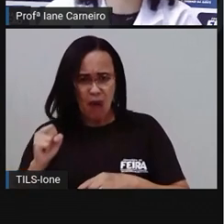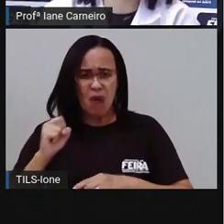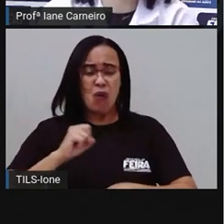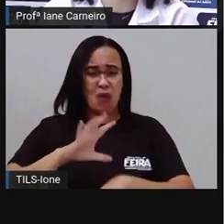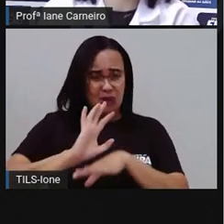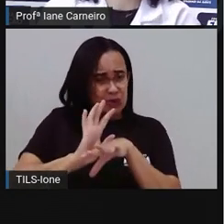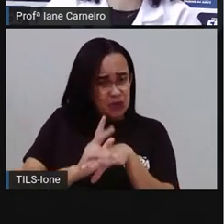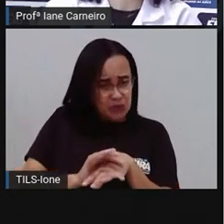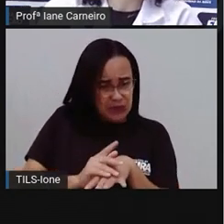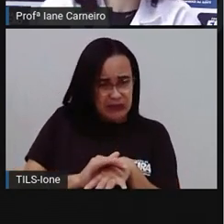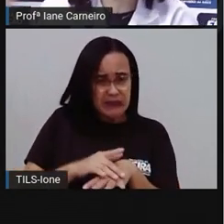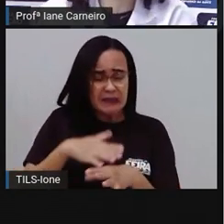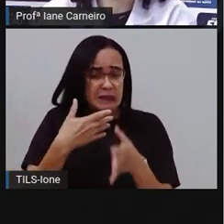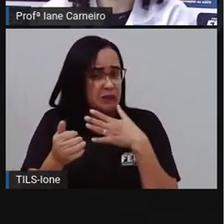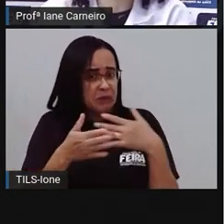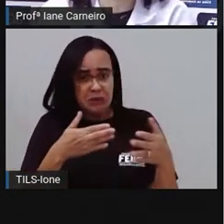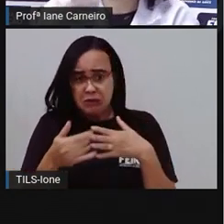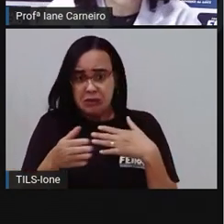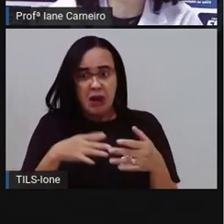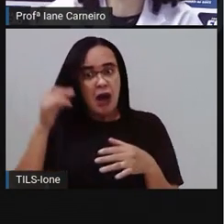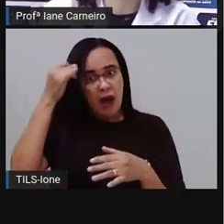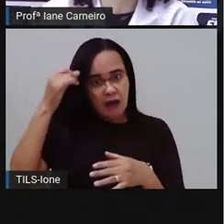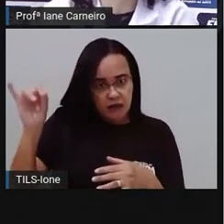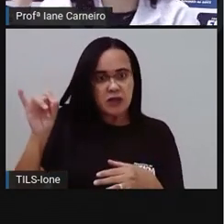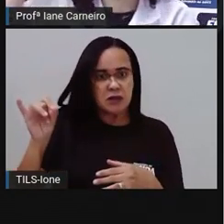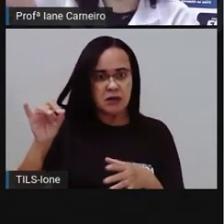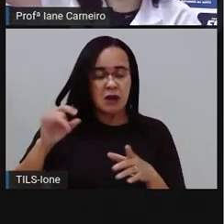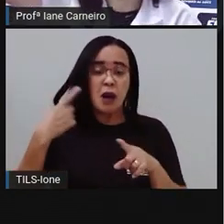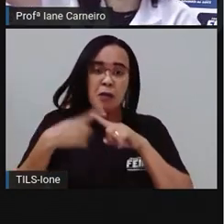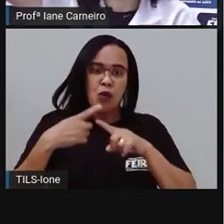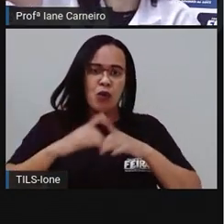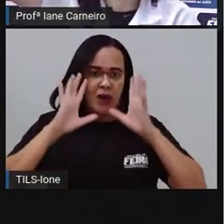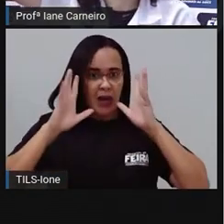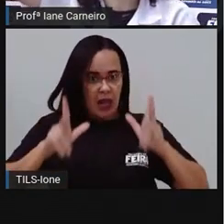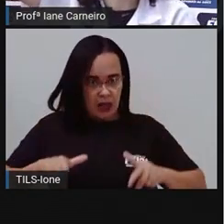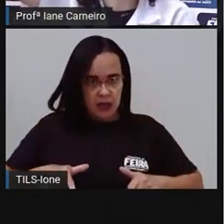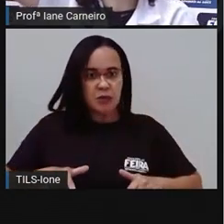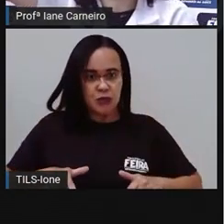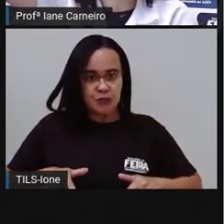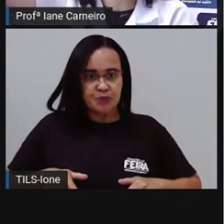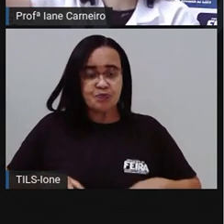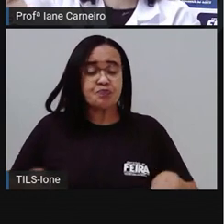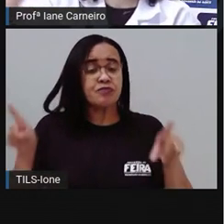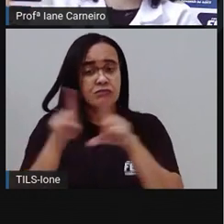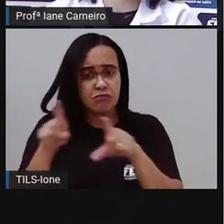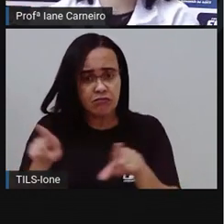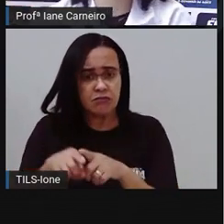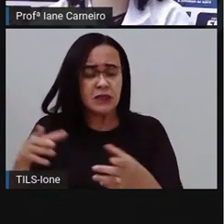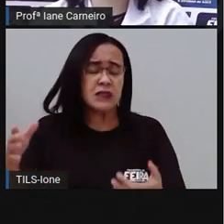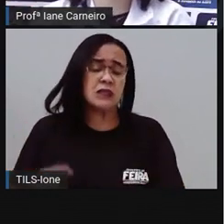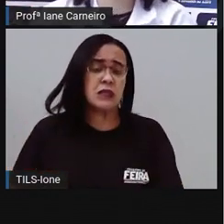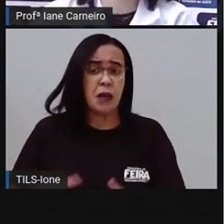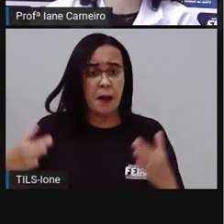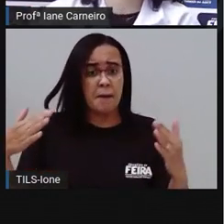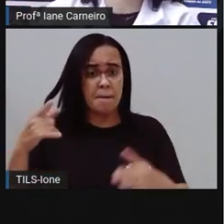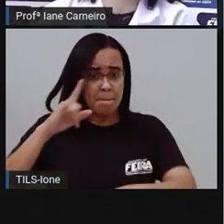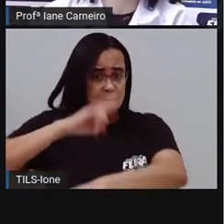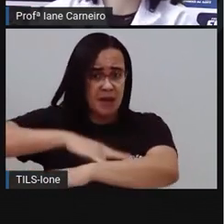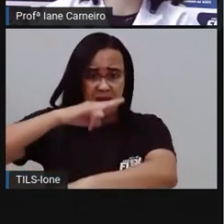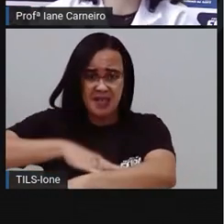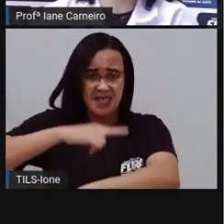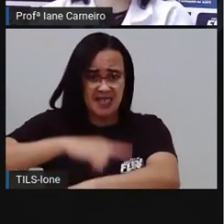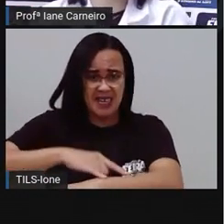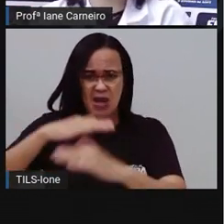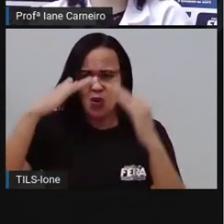vaso sanitário, porque todo mundo, né? Usa aquele banheiro, um banheiro público não é recomendado sentar, né? E a pia também, não